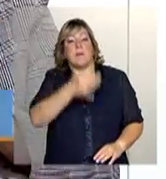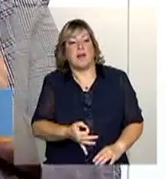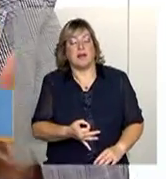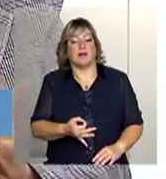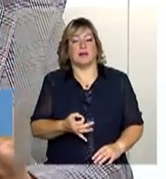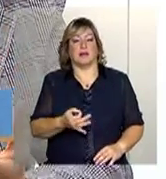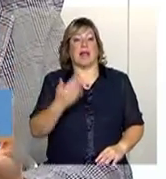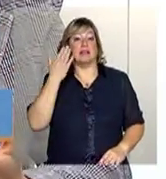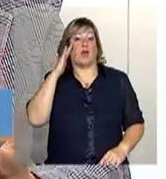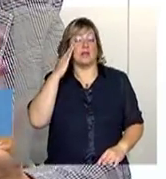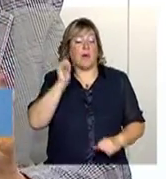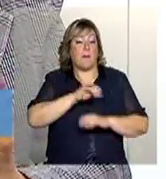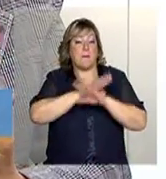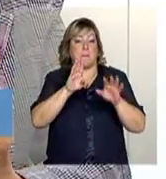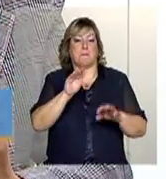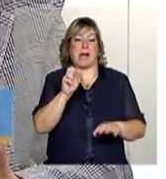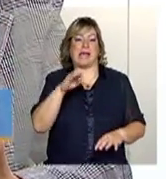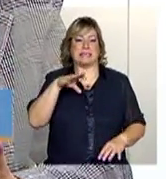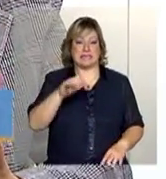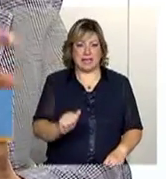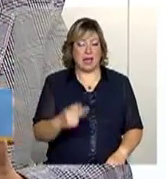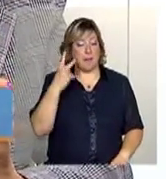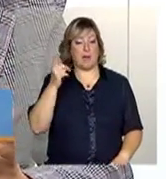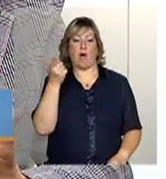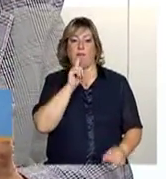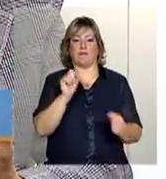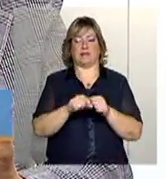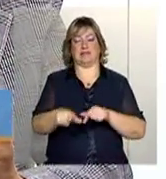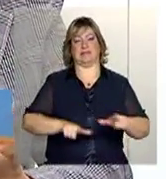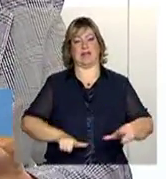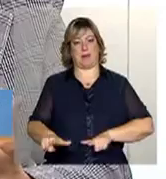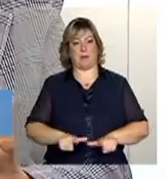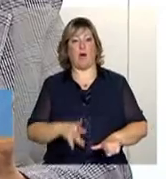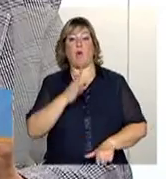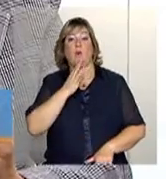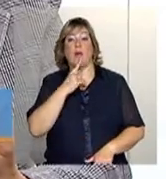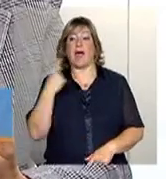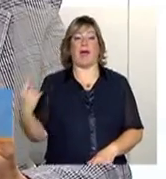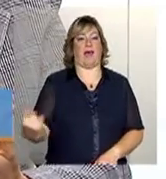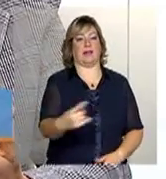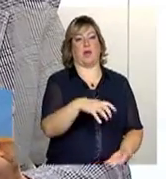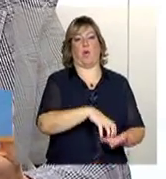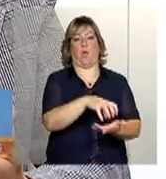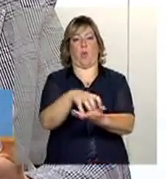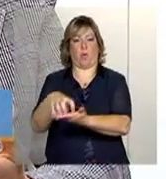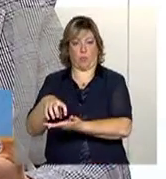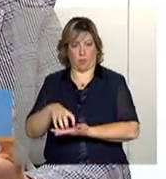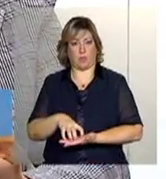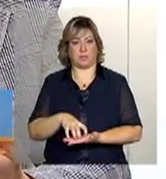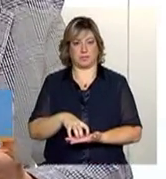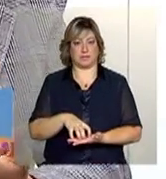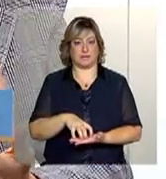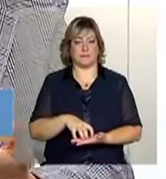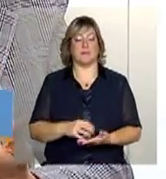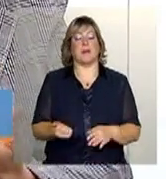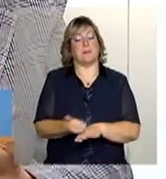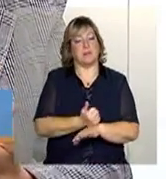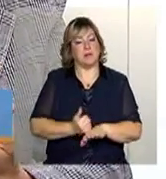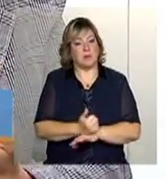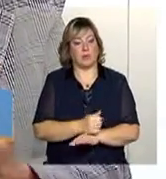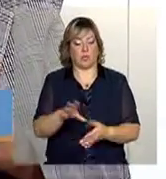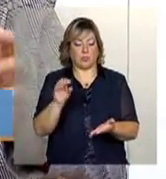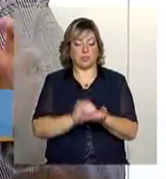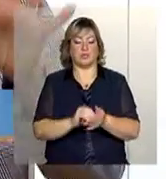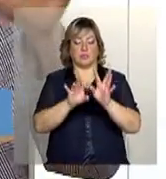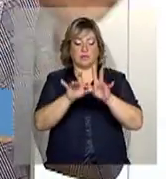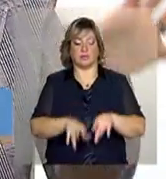básicas que permitem aquele que vai fazer esse trabalho conhecer. Então, ao mesmo tempo, também, a gente aperfeiçoa o preenchimento do